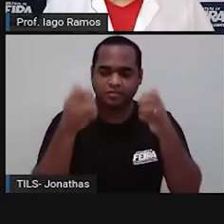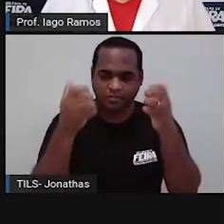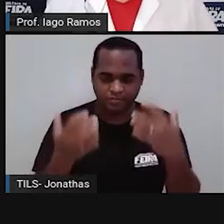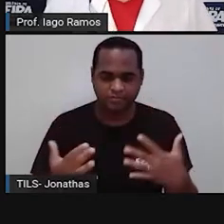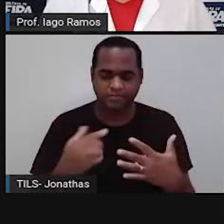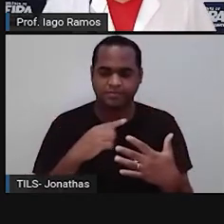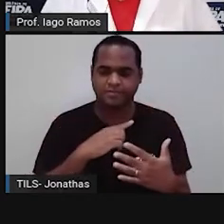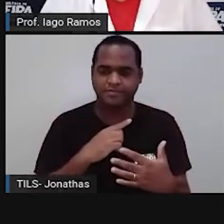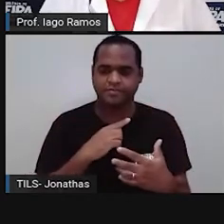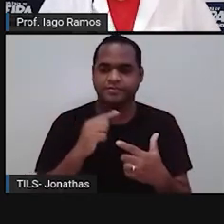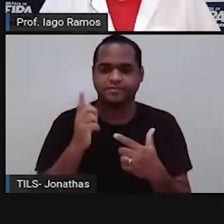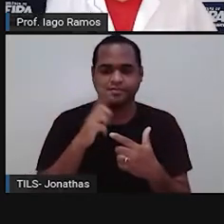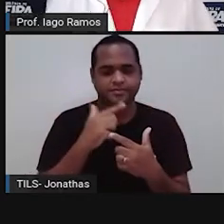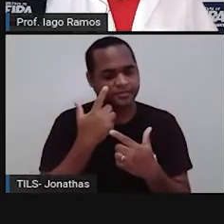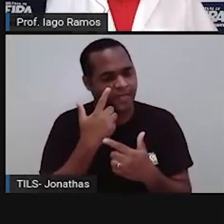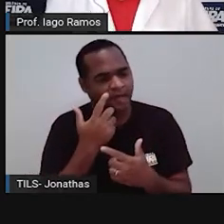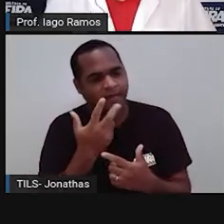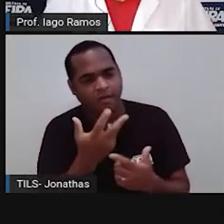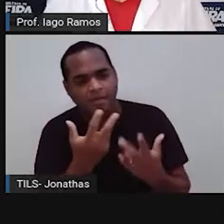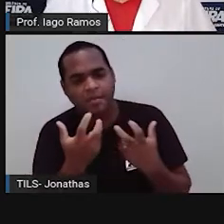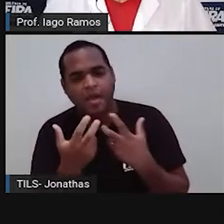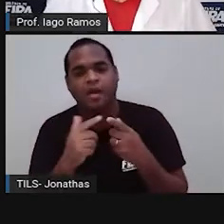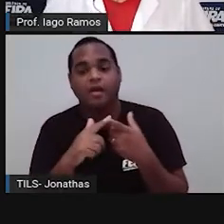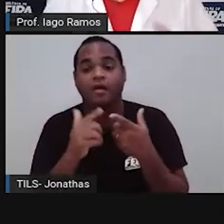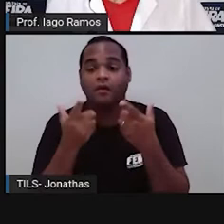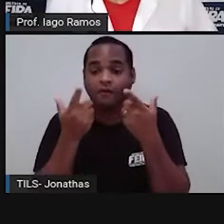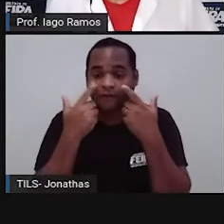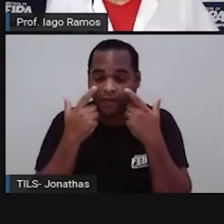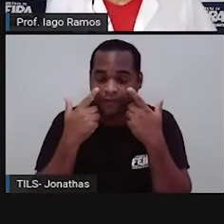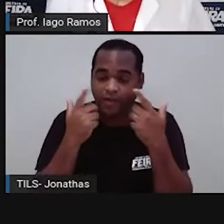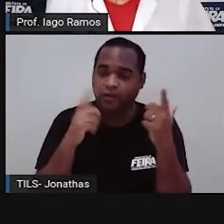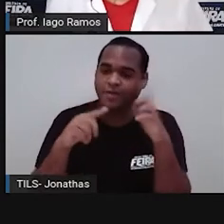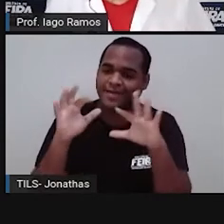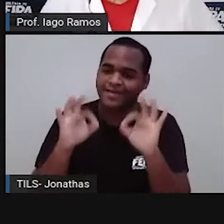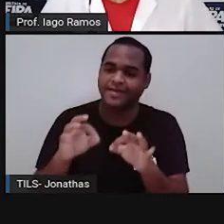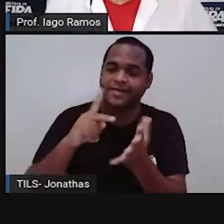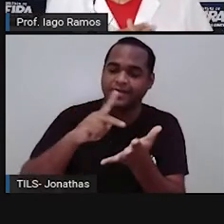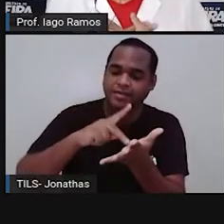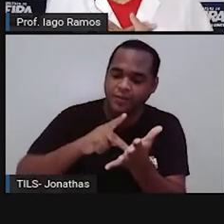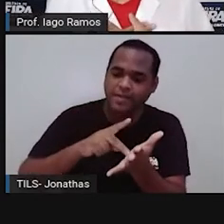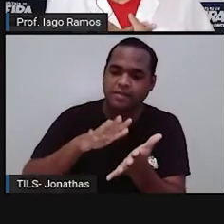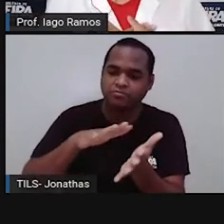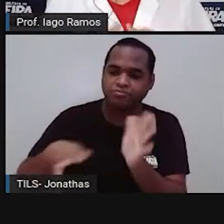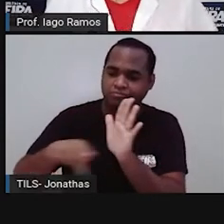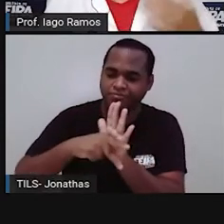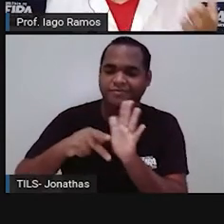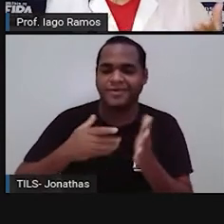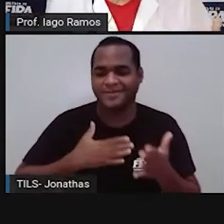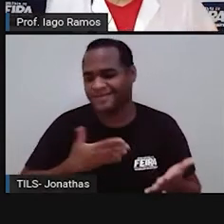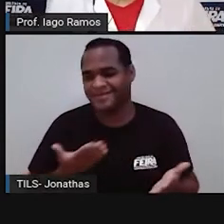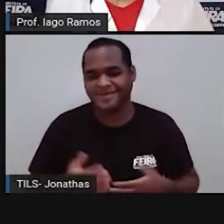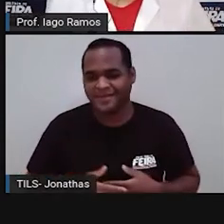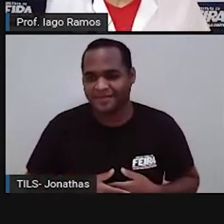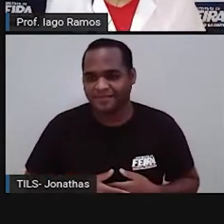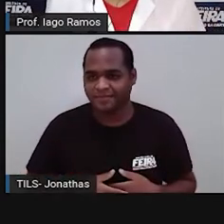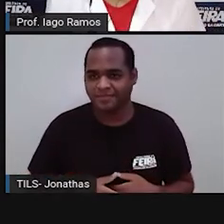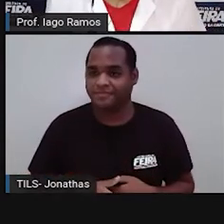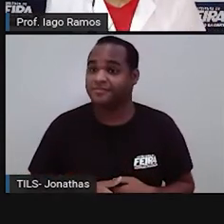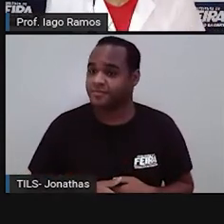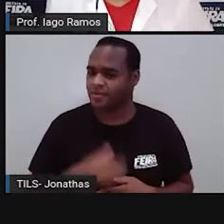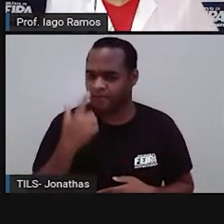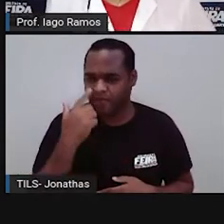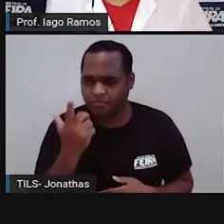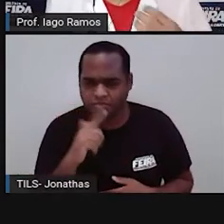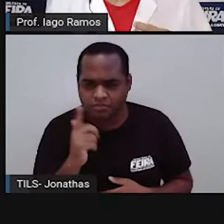me fazem ver, que me fazem enxergar a geometria aqui por perto de mim. E você conseguiu olhar aí?